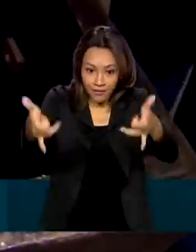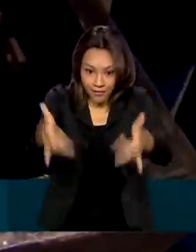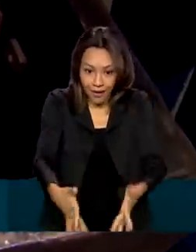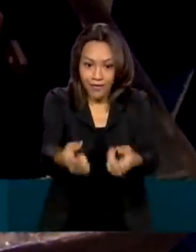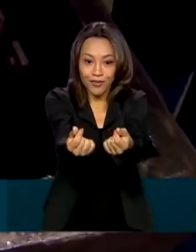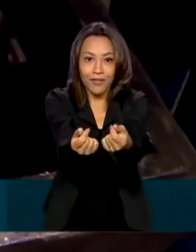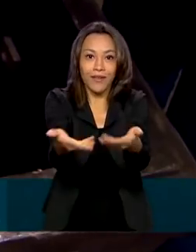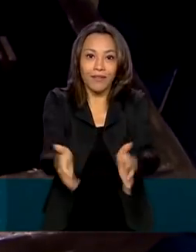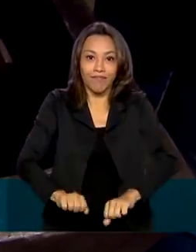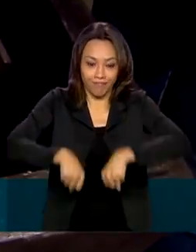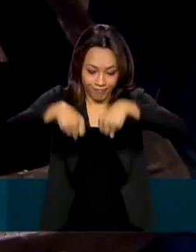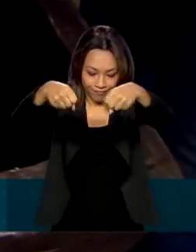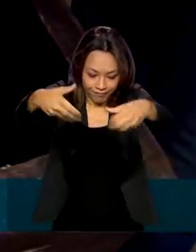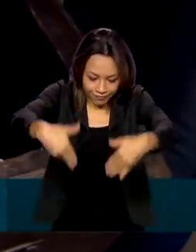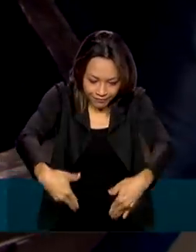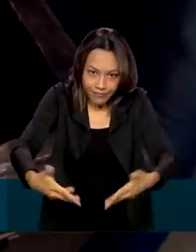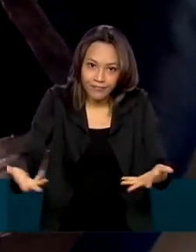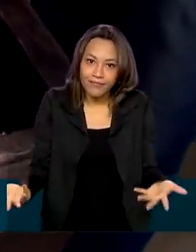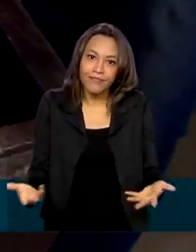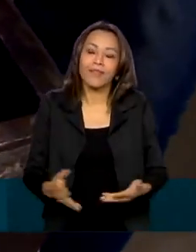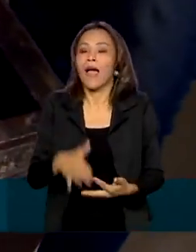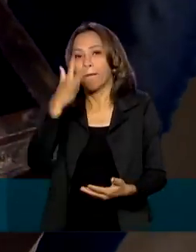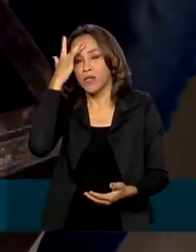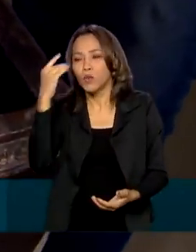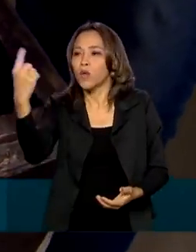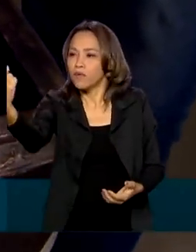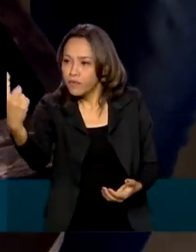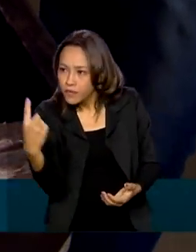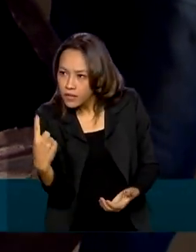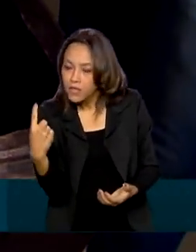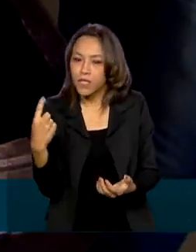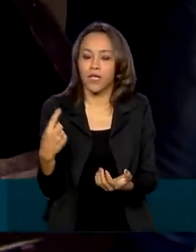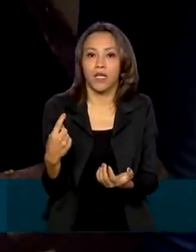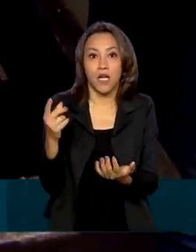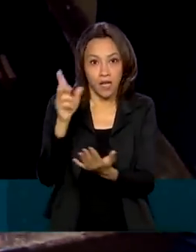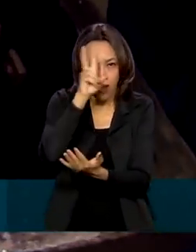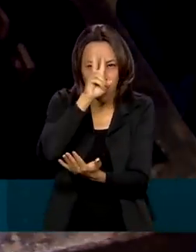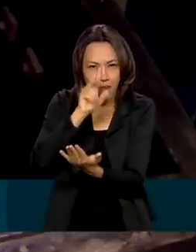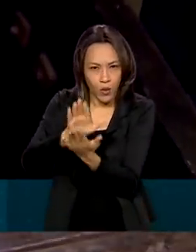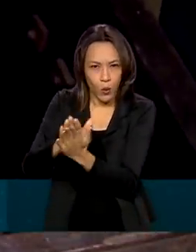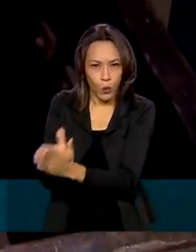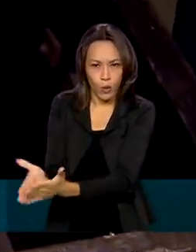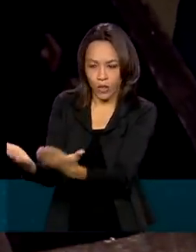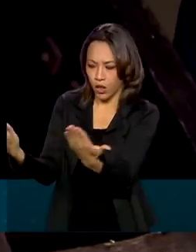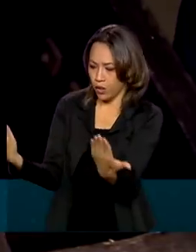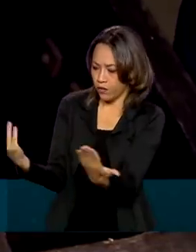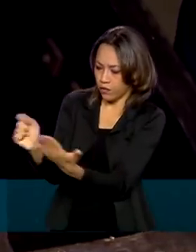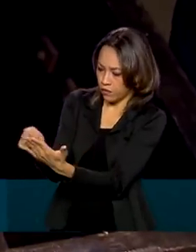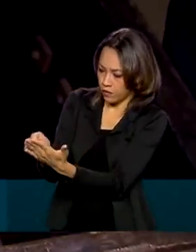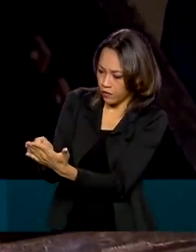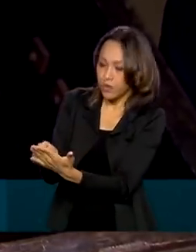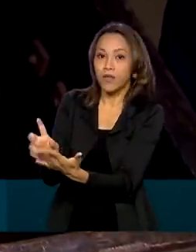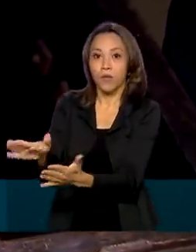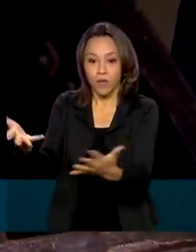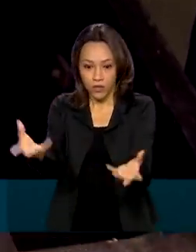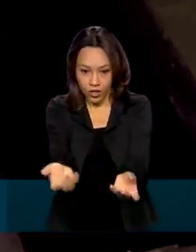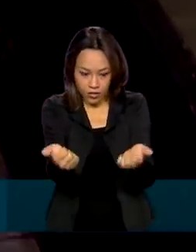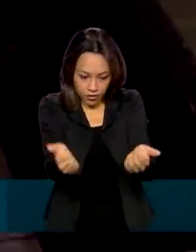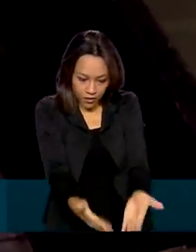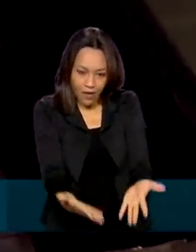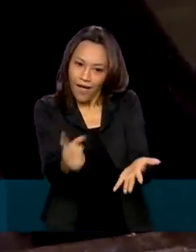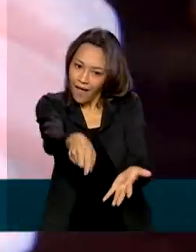suficiente. Você vinha, fazia seu depósito, registrava naquele livro que eu te mostrei e guardava aqui. Esse era o cofre de